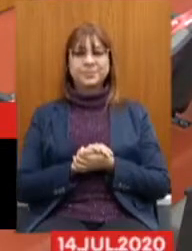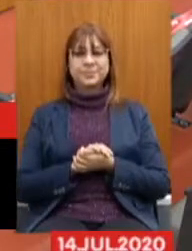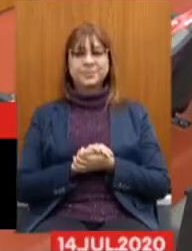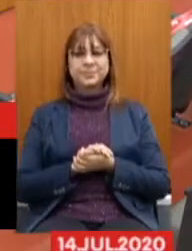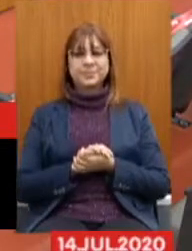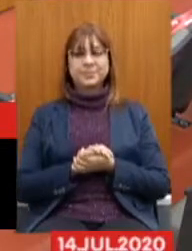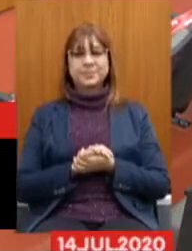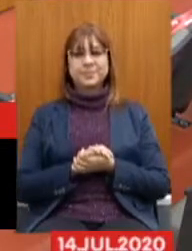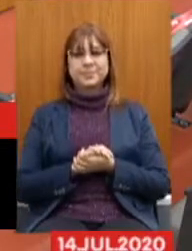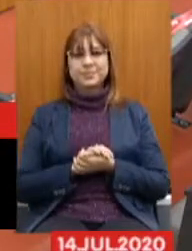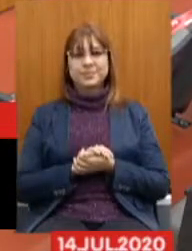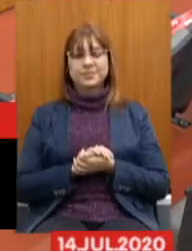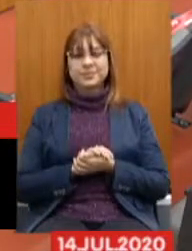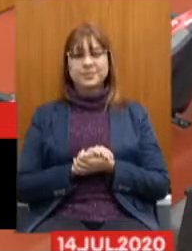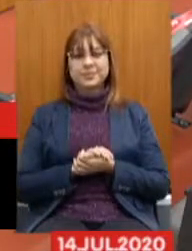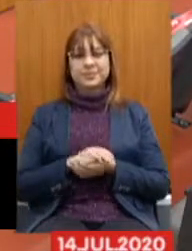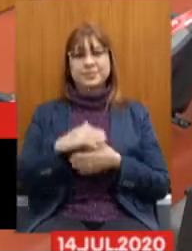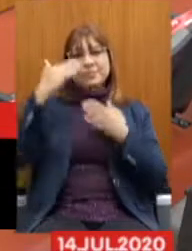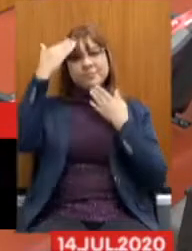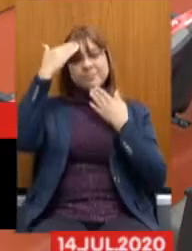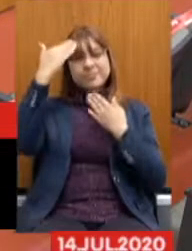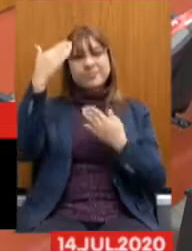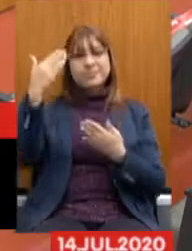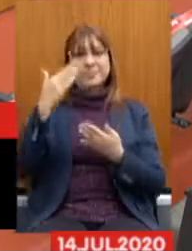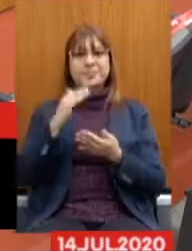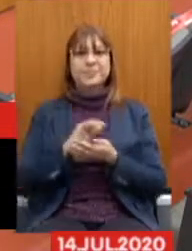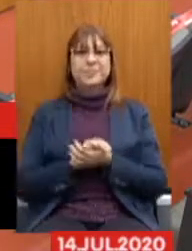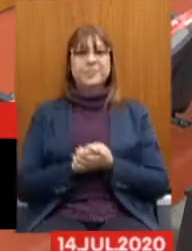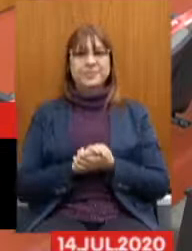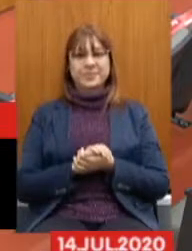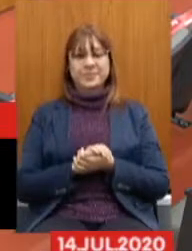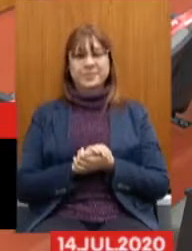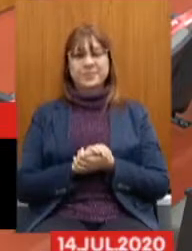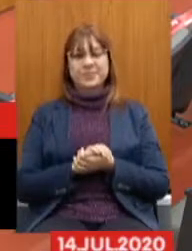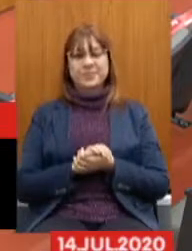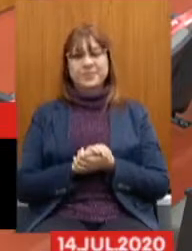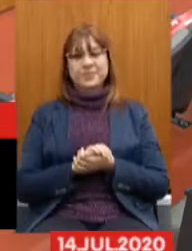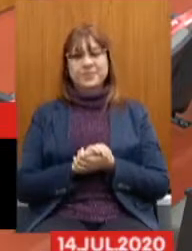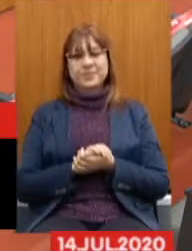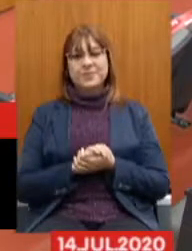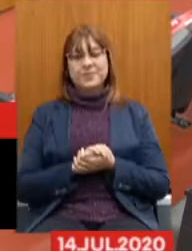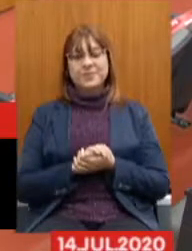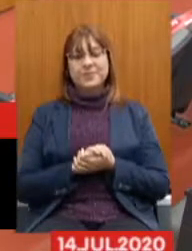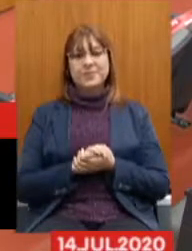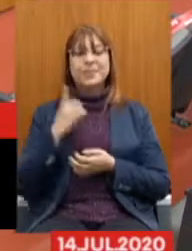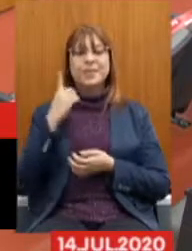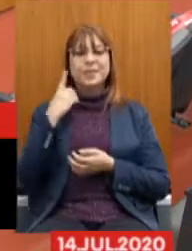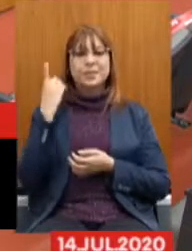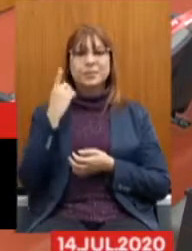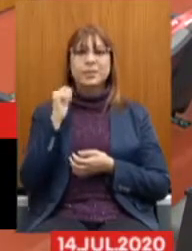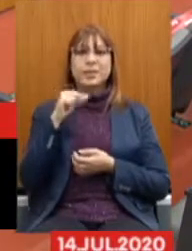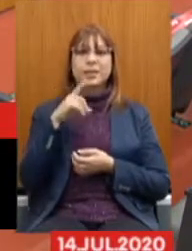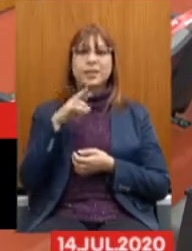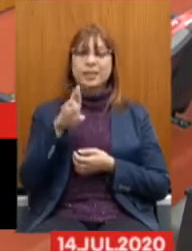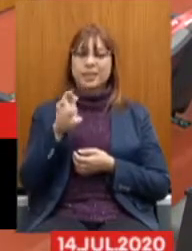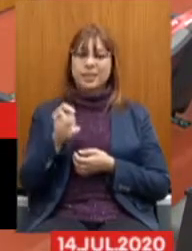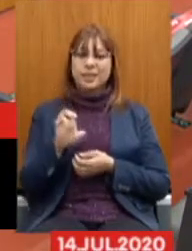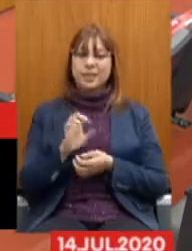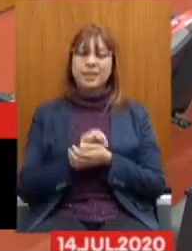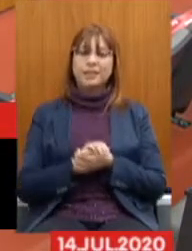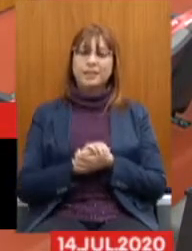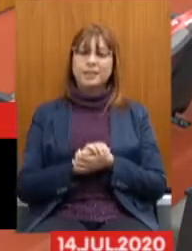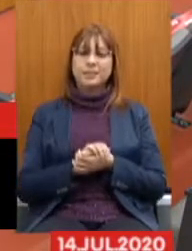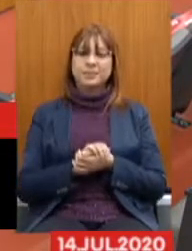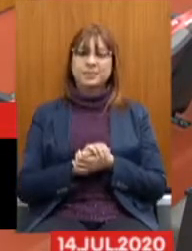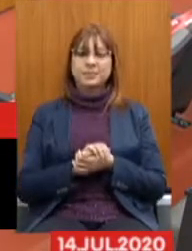Quero agradecer em nome dos deputados que o V. Exª citou, André, Quintão, e da